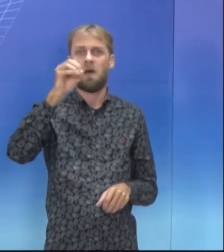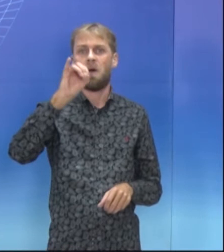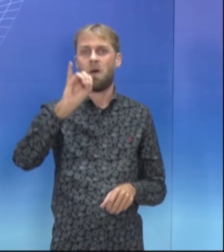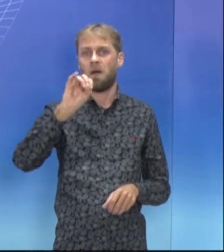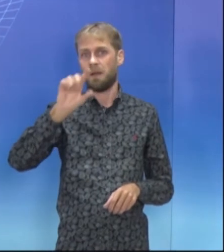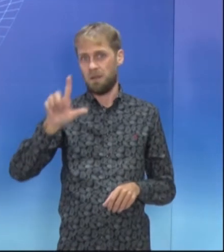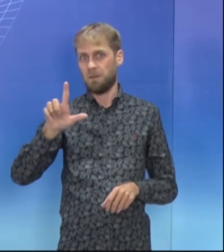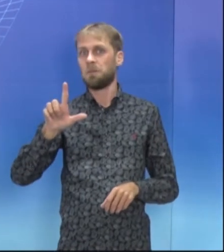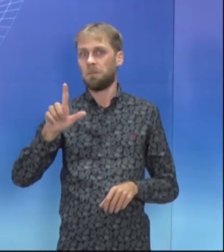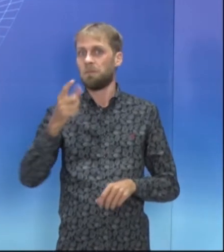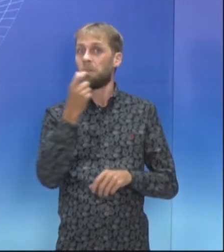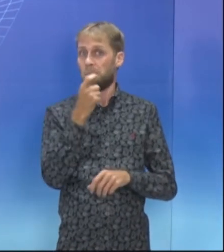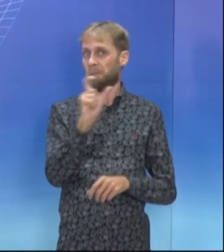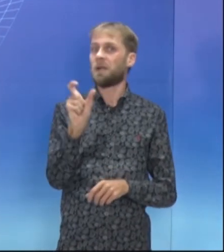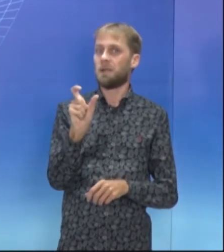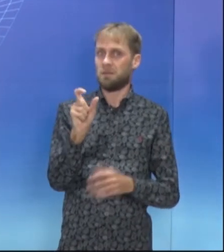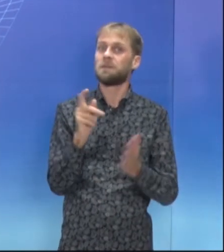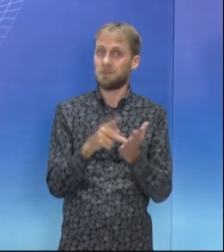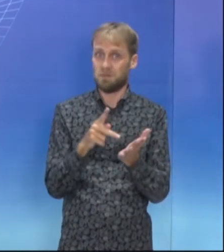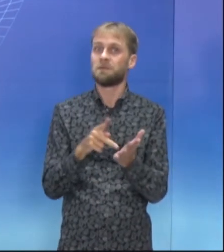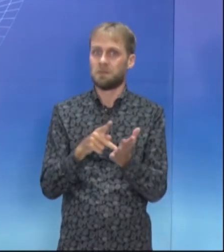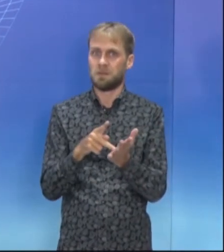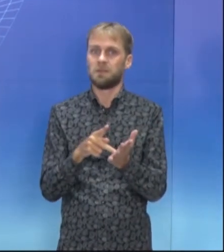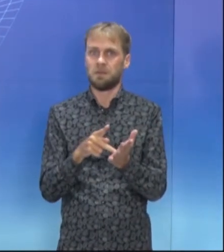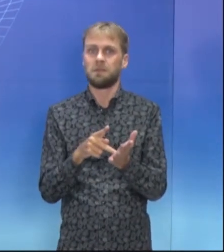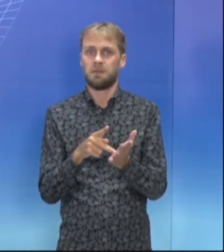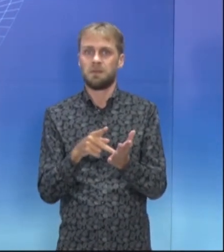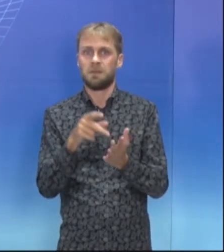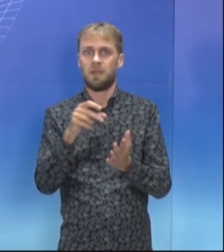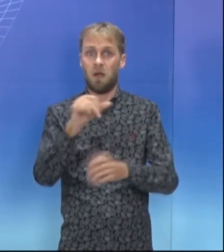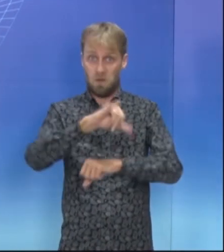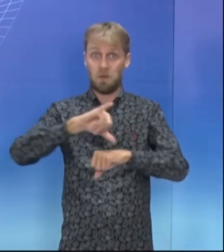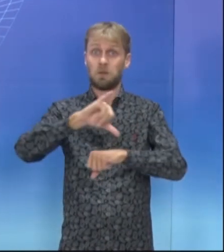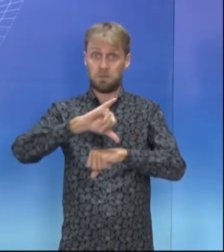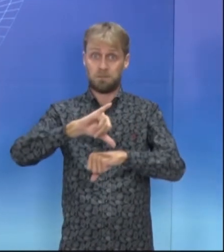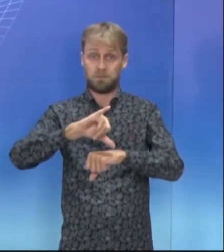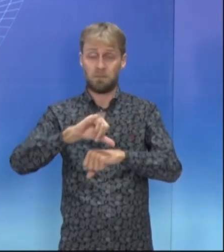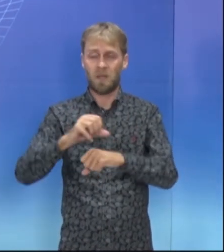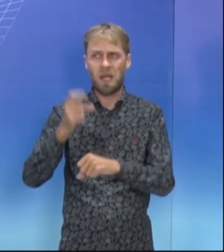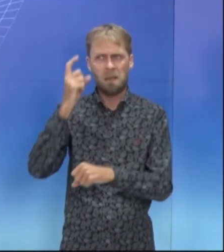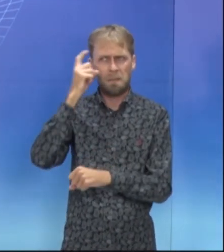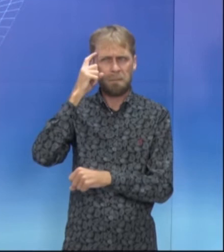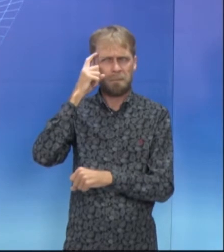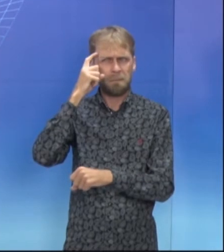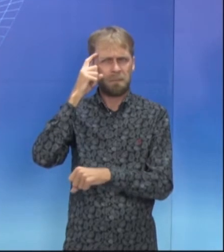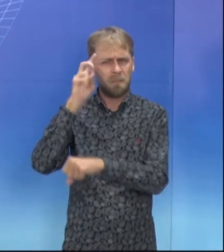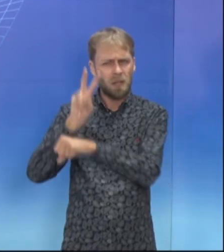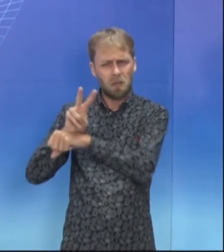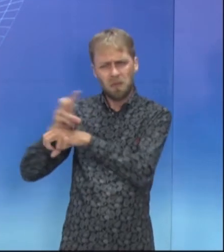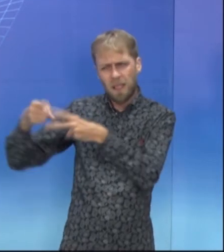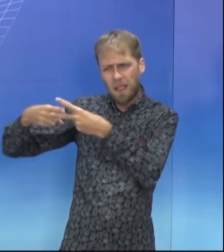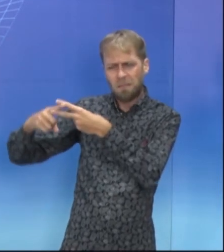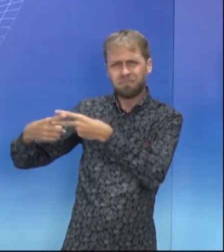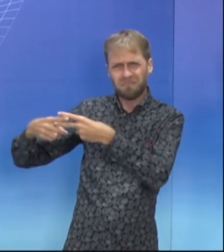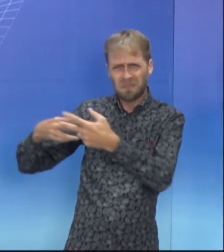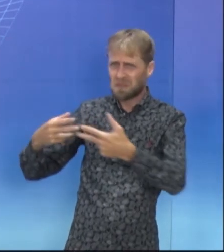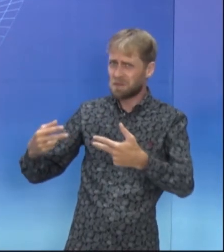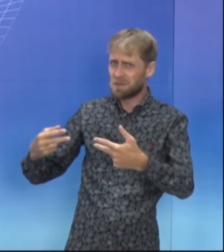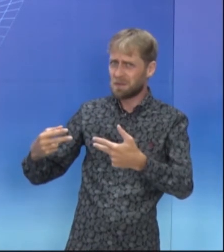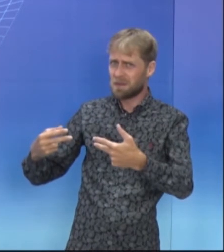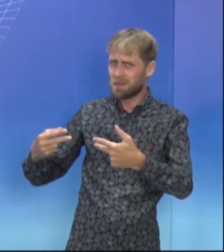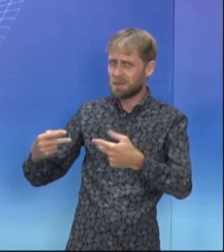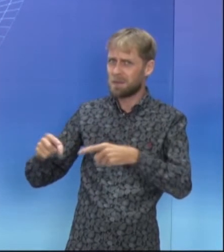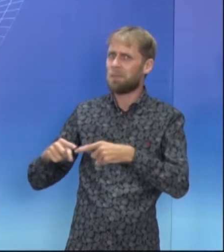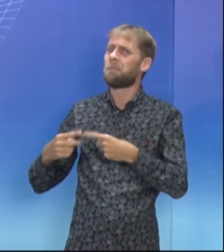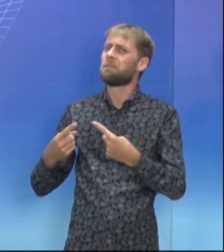palavra oil, que é óleo, é um cognato verdadeiro. E você pode muito bem associar a manutenção do motor. Só que será que é isso mesmo?